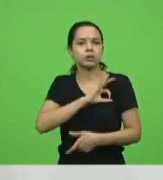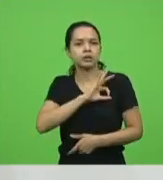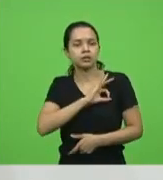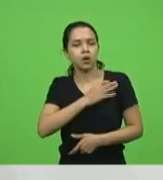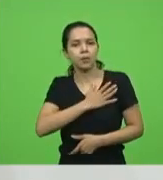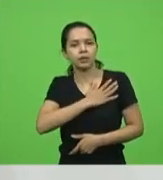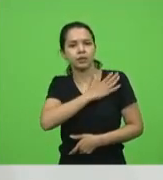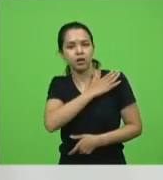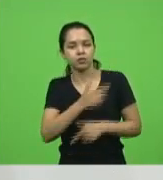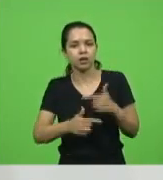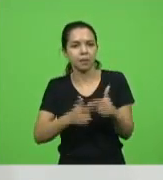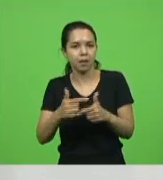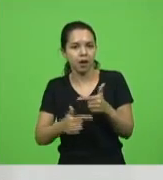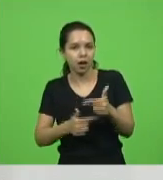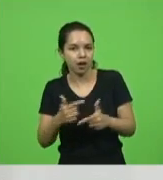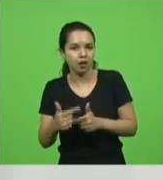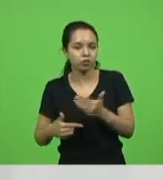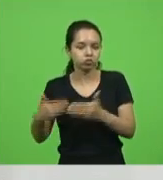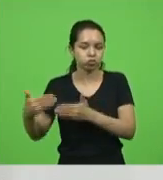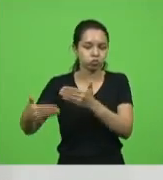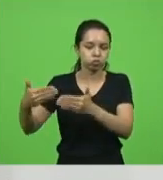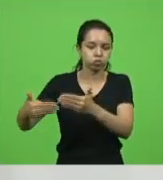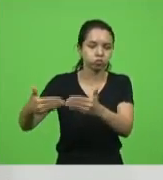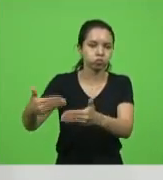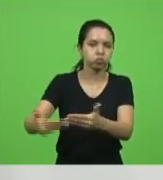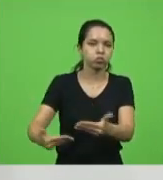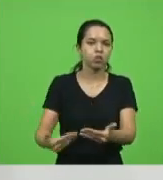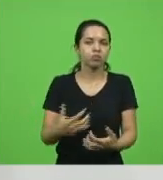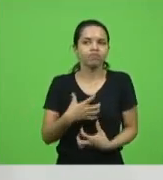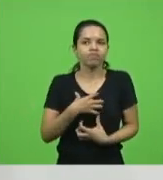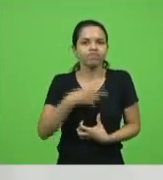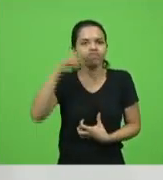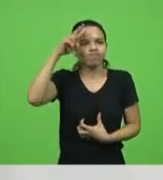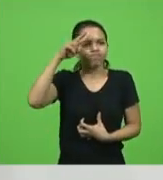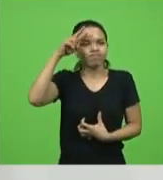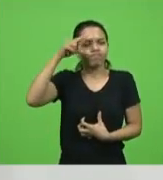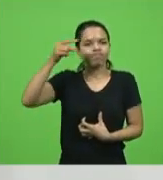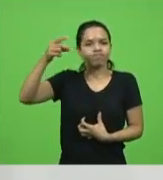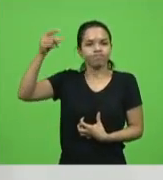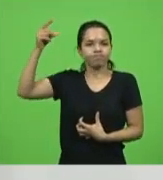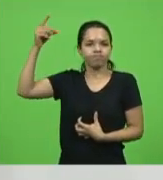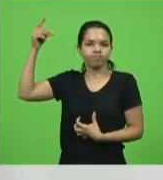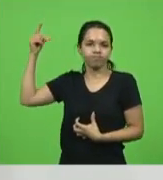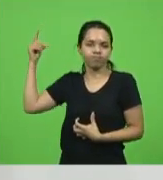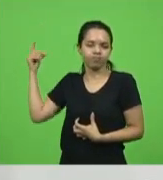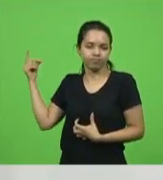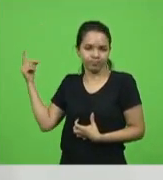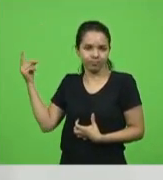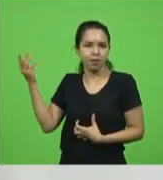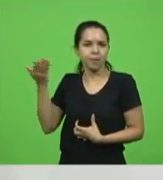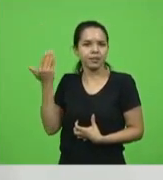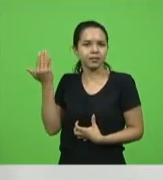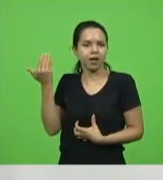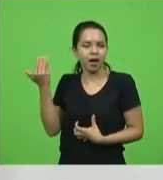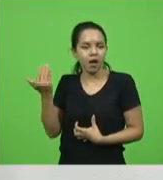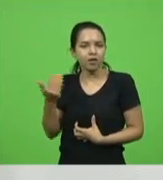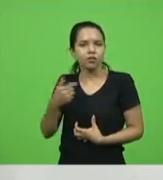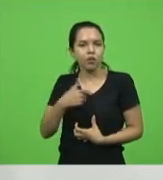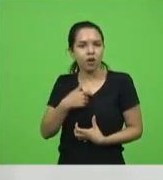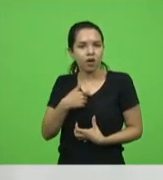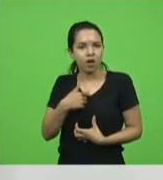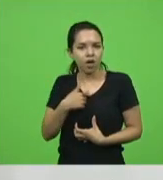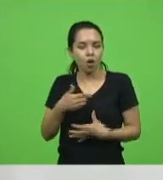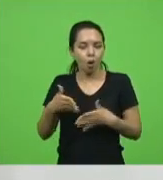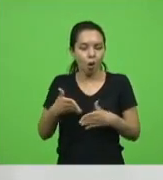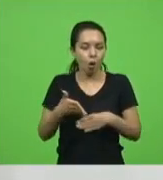e me fez voltar ao passado, me fez me lembrar lá de quando sentei em praça na